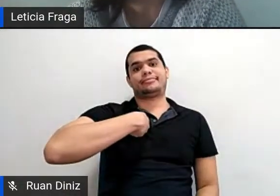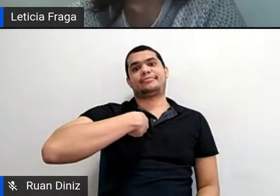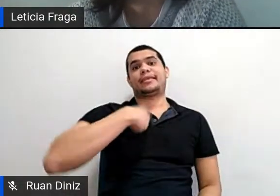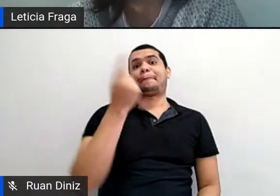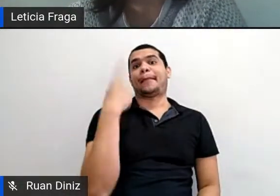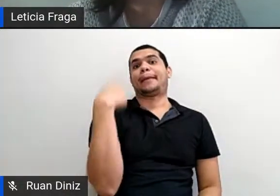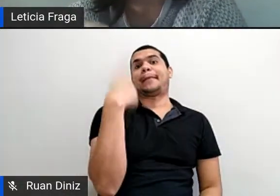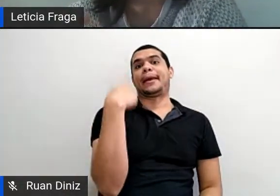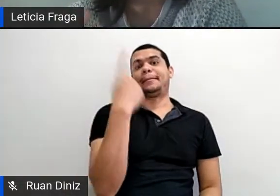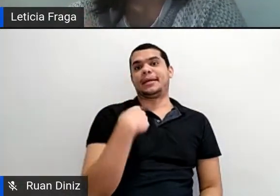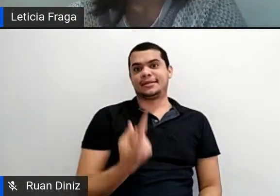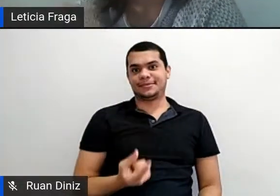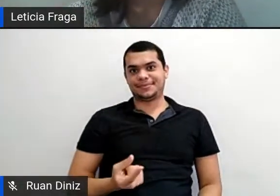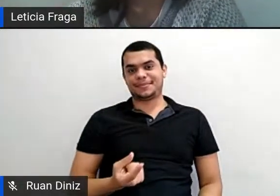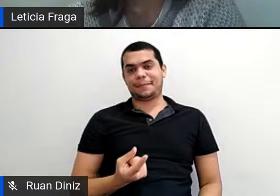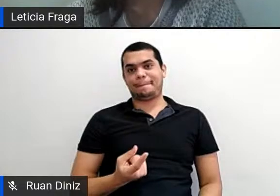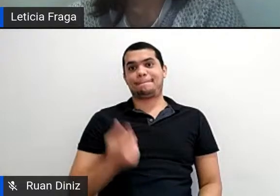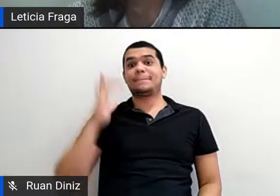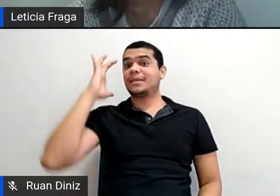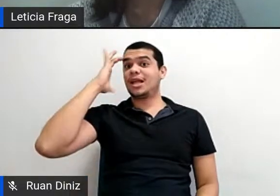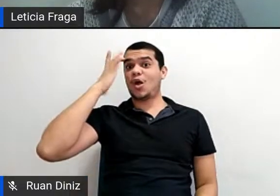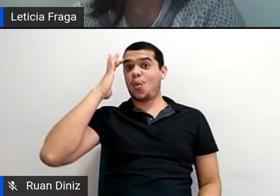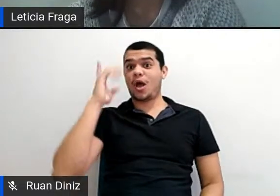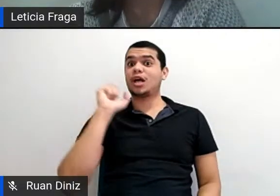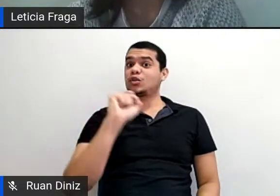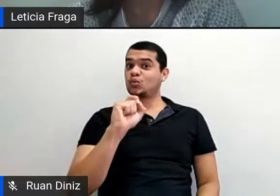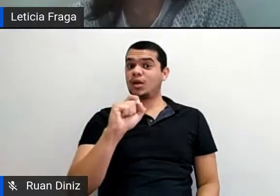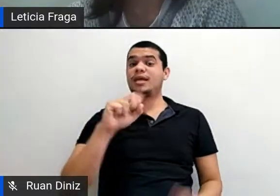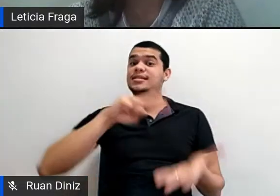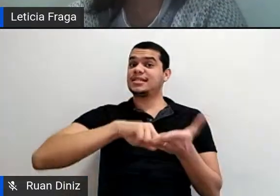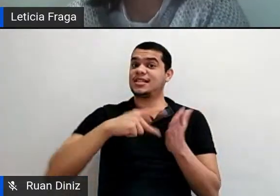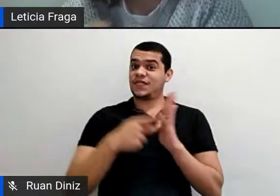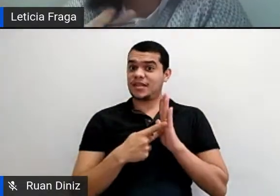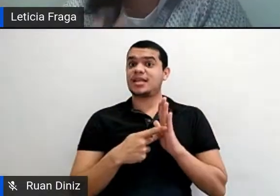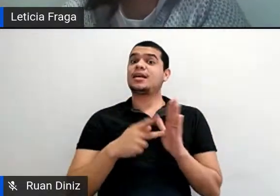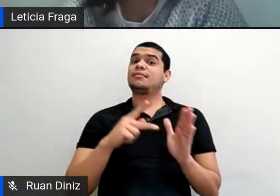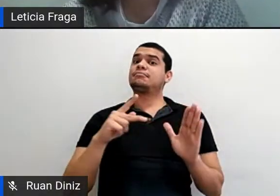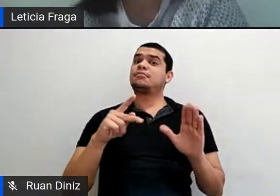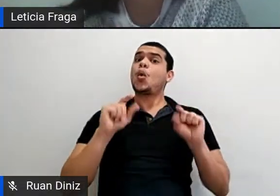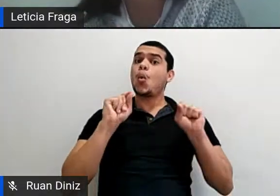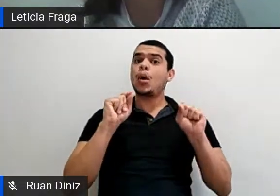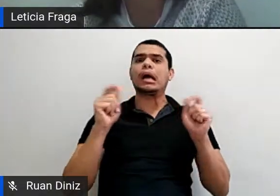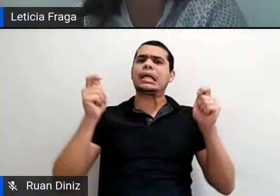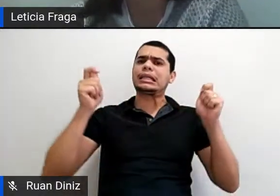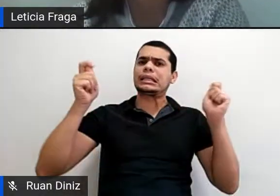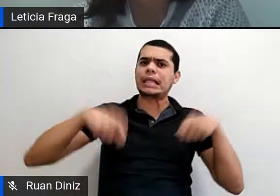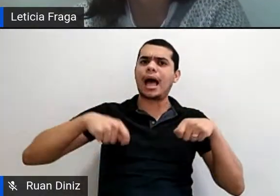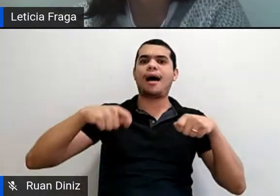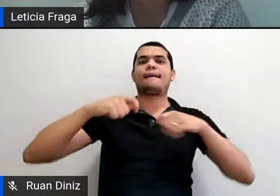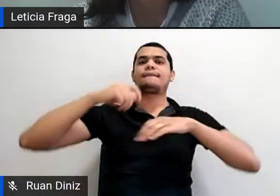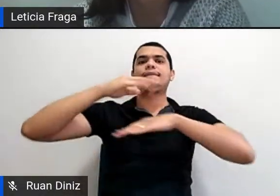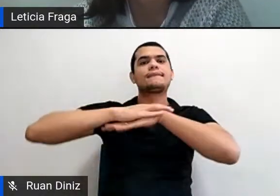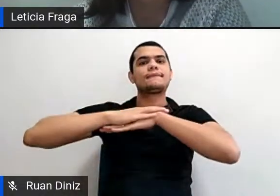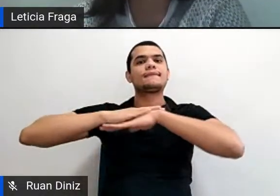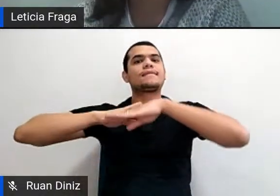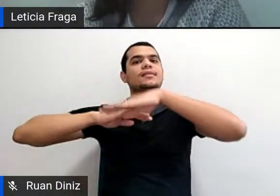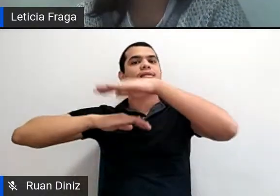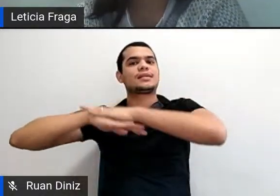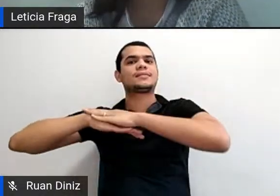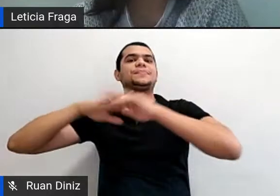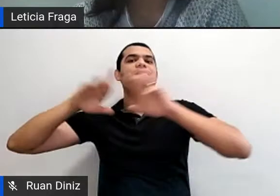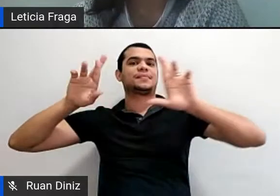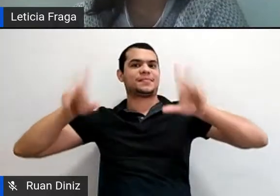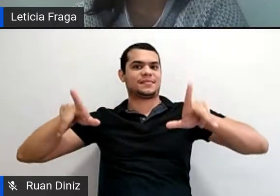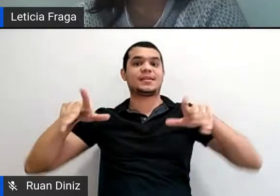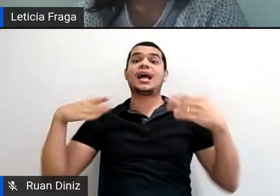né, então eu já acho que isso é, ou seja, a gente entende que dá pra fazer, dá pra construir. E aí,